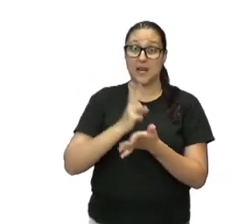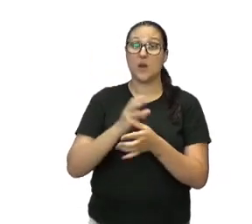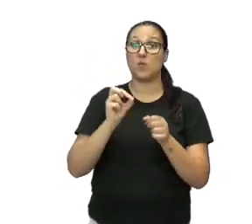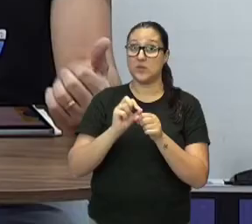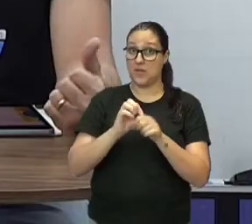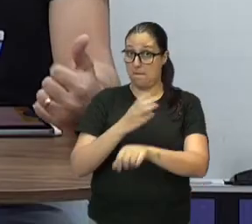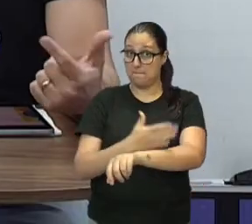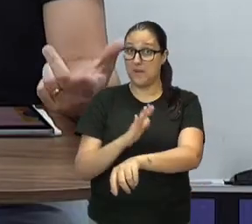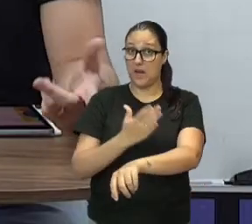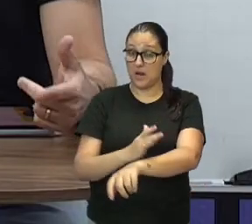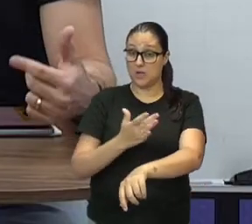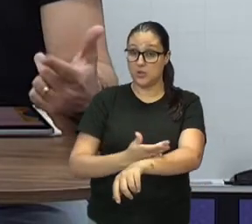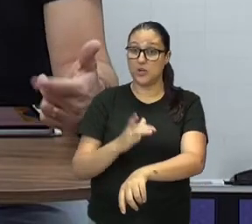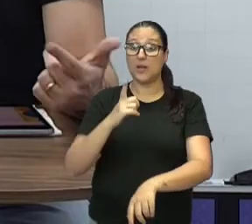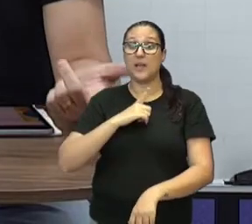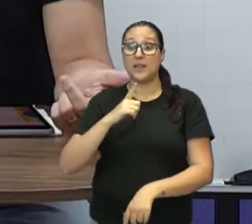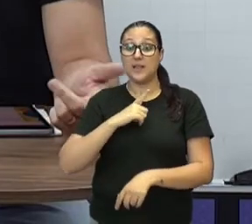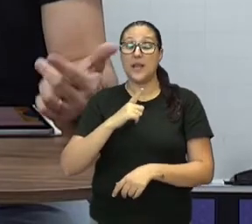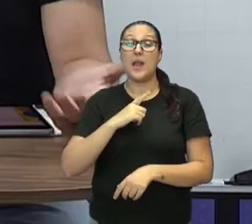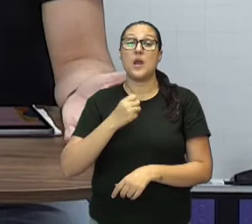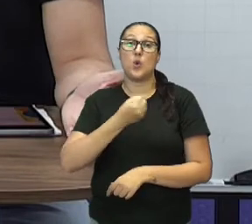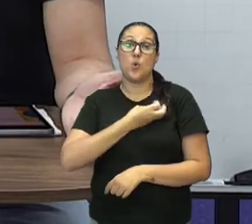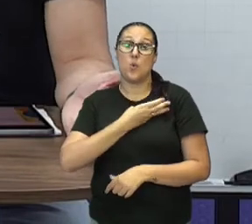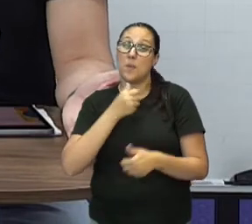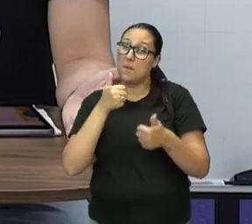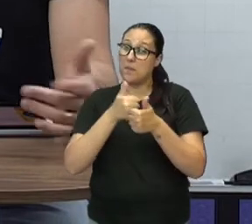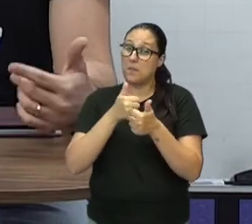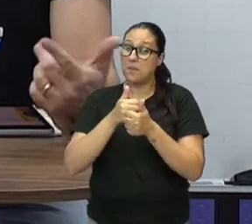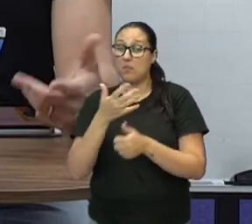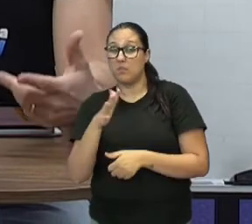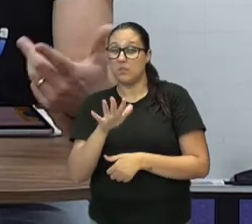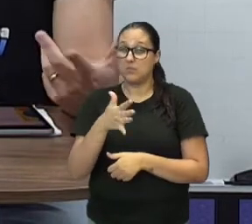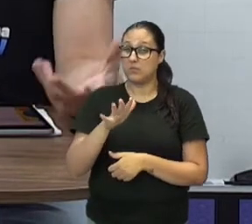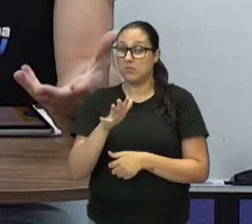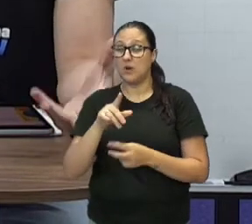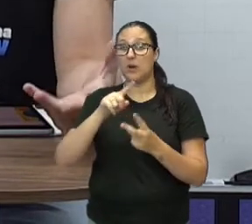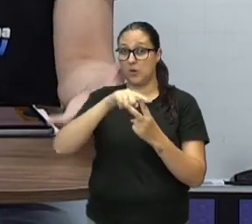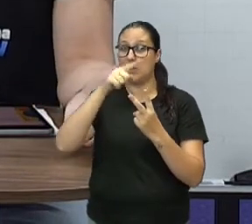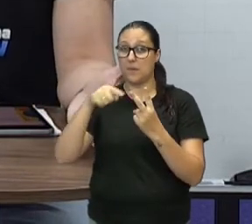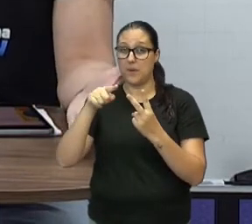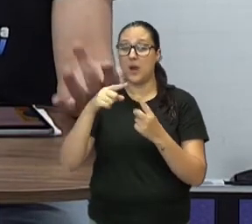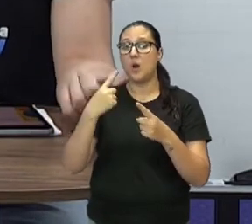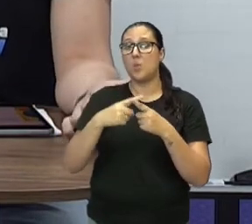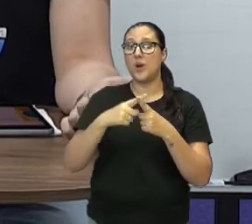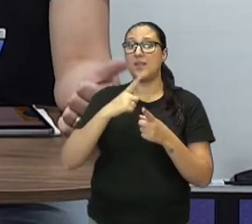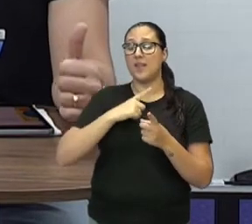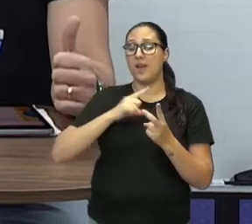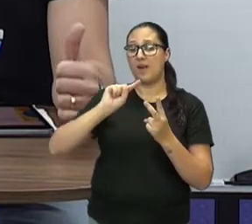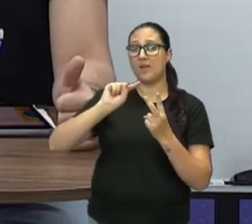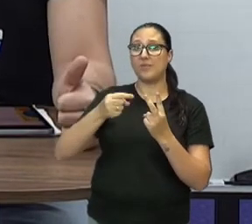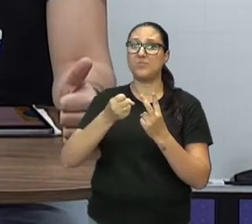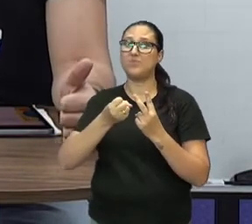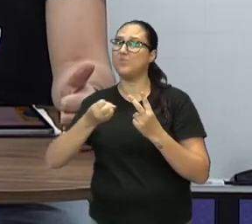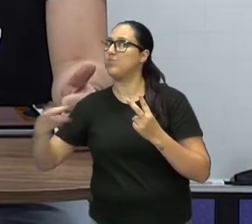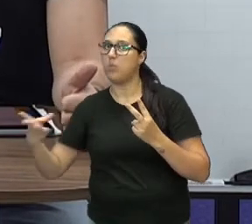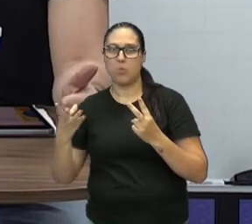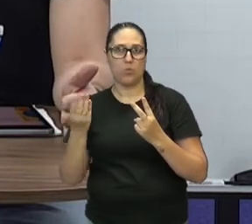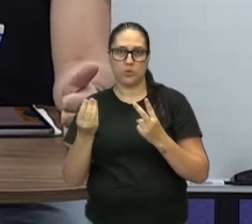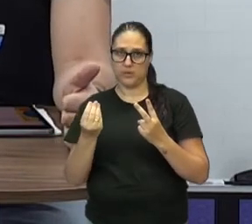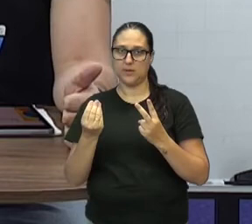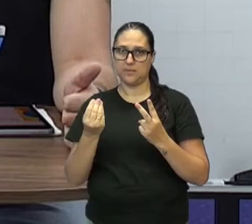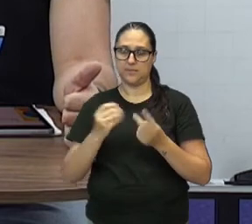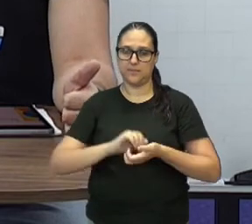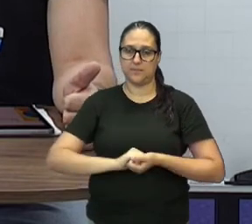prática, você vai obter um valor aproximado, tá, do π, porque o π tem infinitas casas decimais, tá bom?